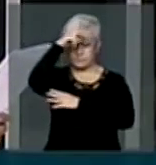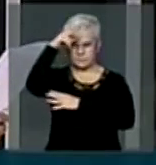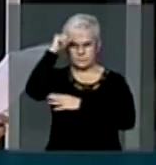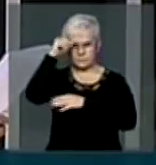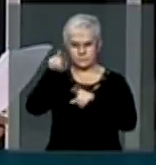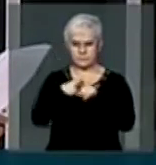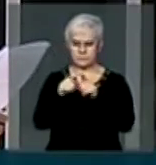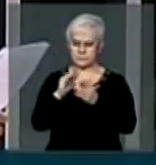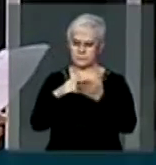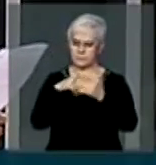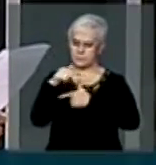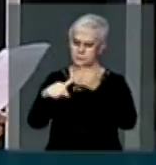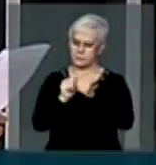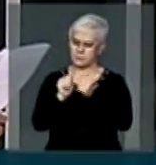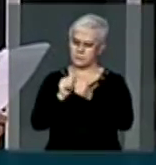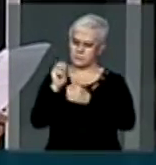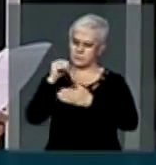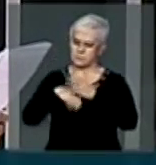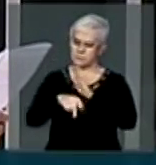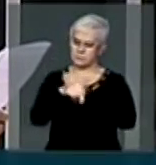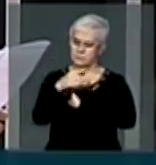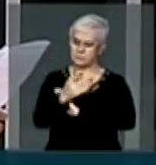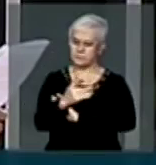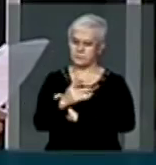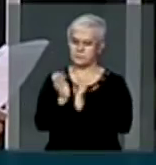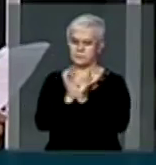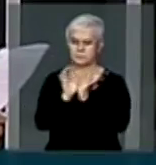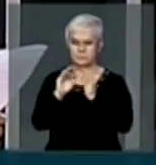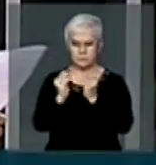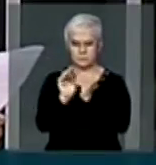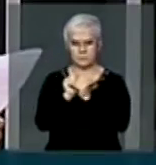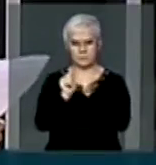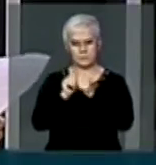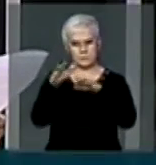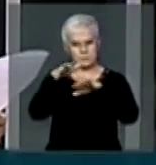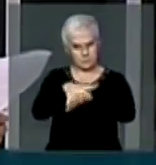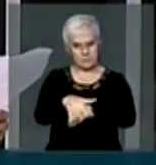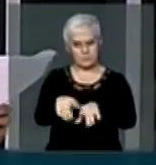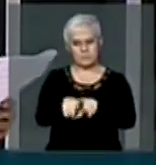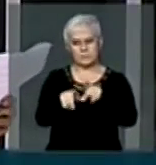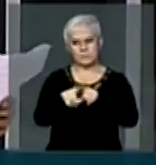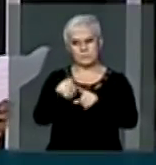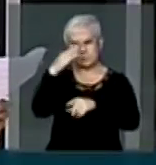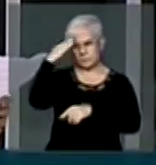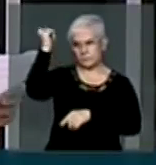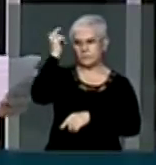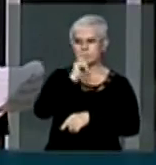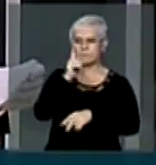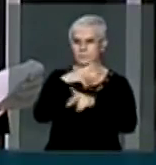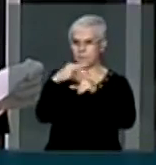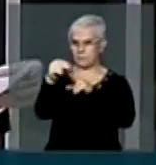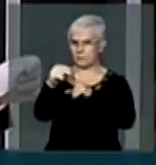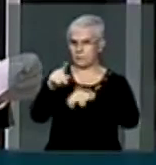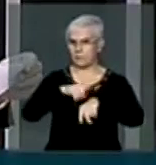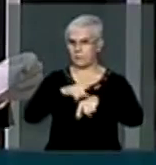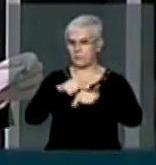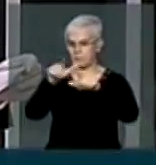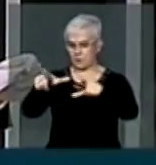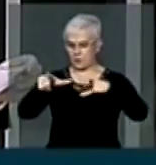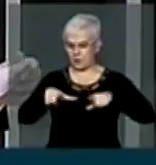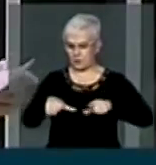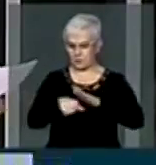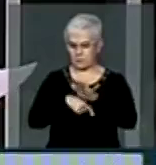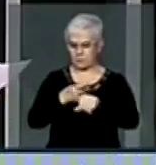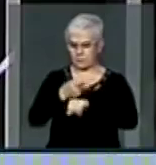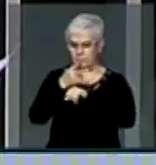e seus agentes, fundamental para que a comunidade esteja incluída e para o sucesso do programa. Ao receber este prêmio,